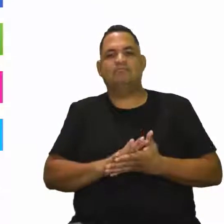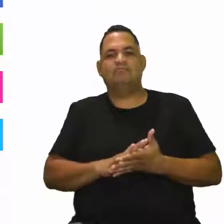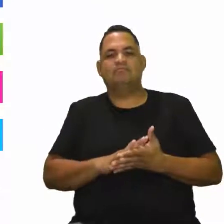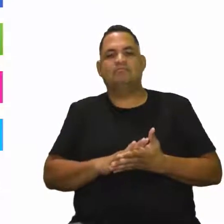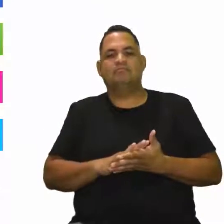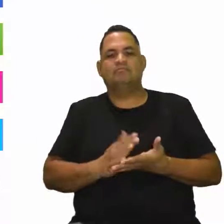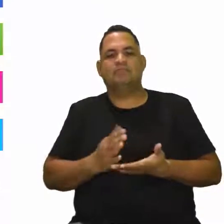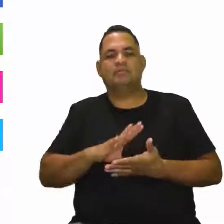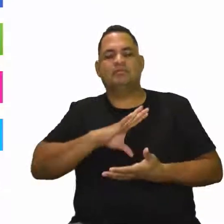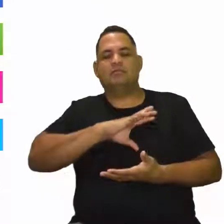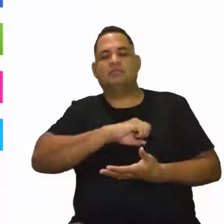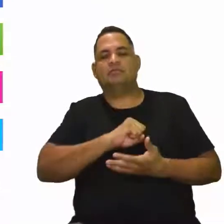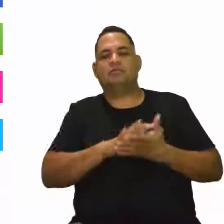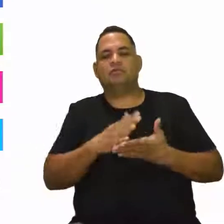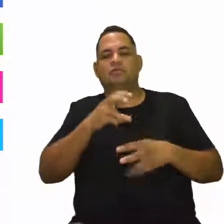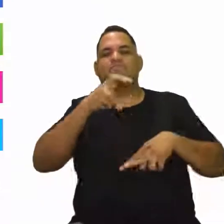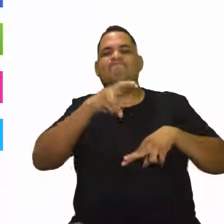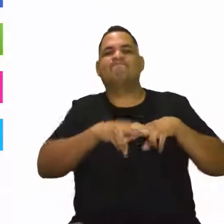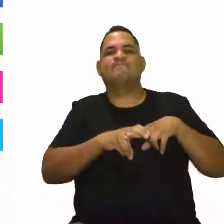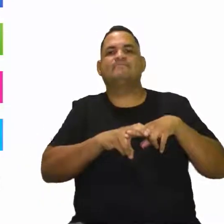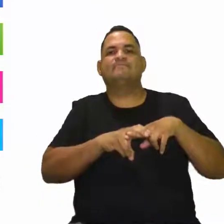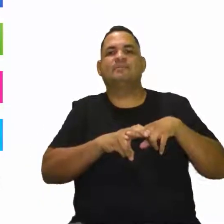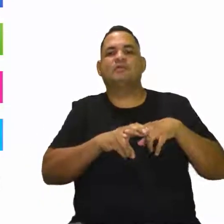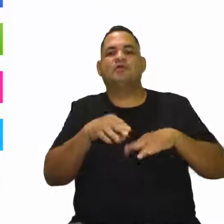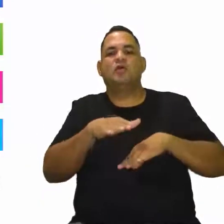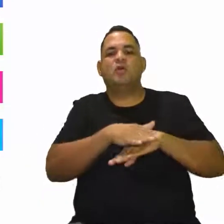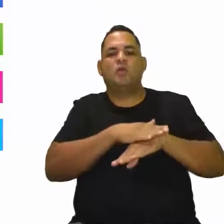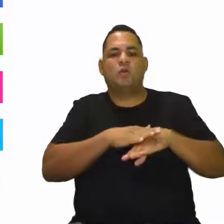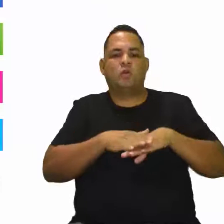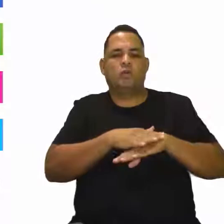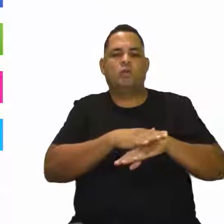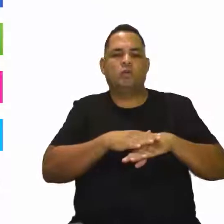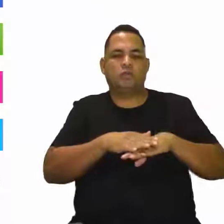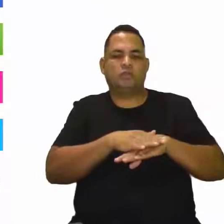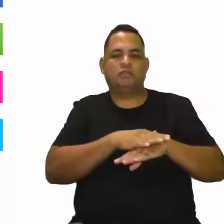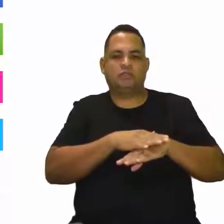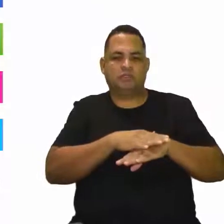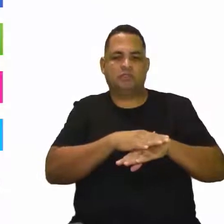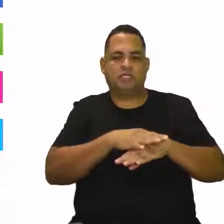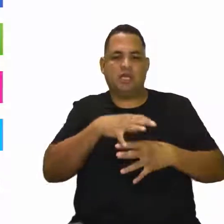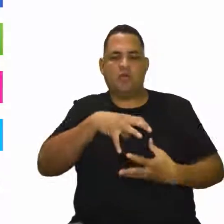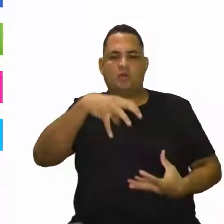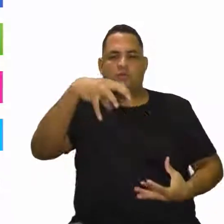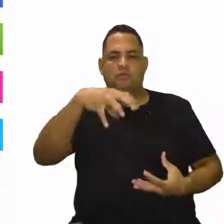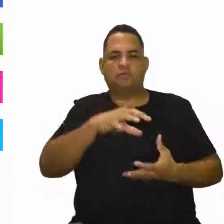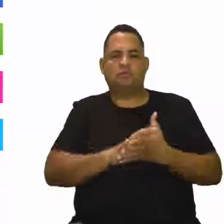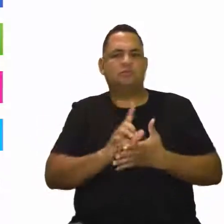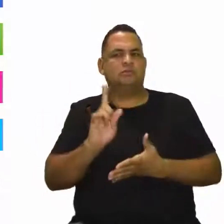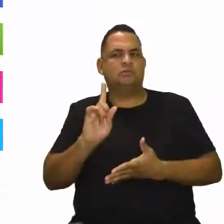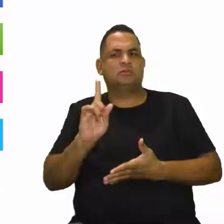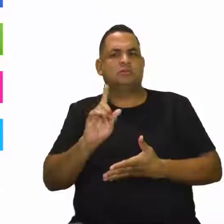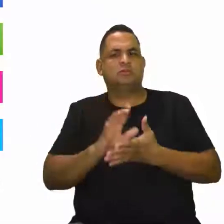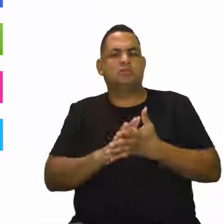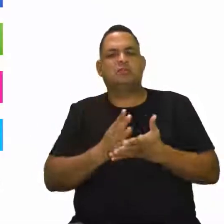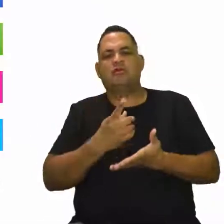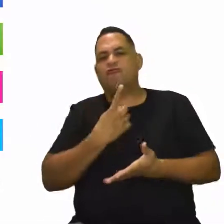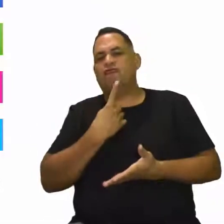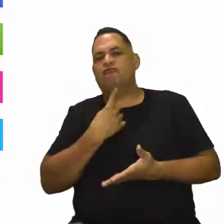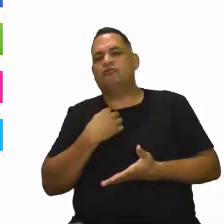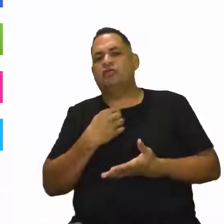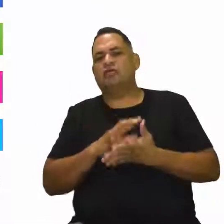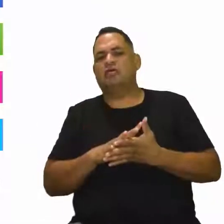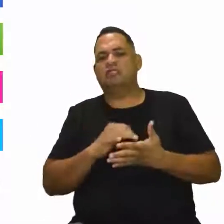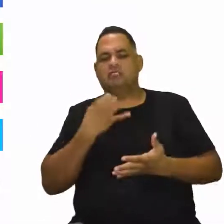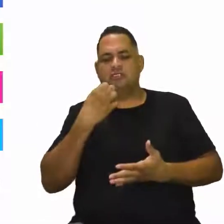encantada, quando eu sento para conversar com o idoso. Porque tem muita, não tem só vontade, tem energia e tem